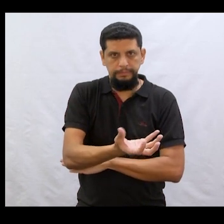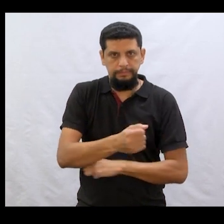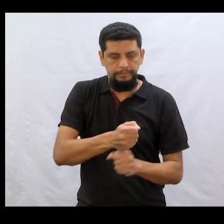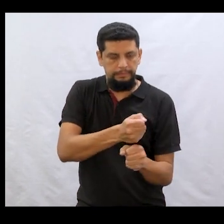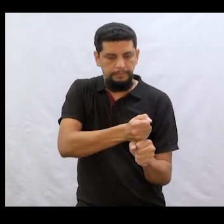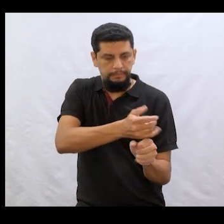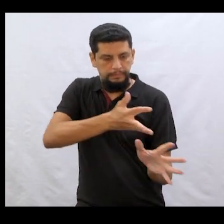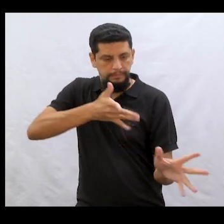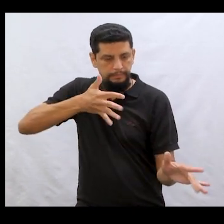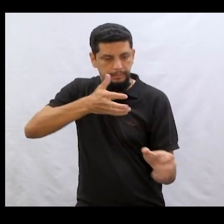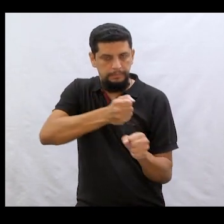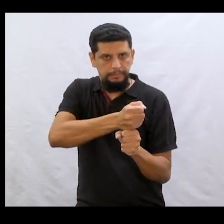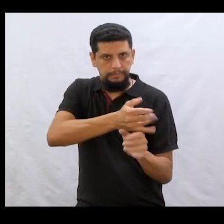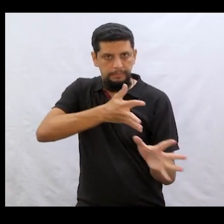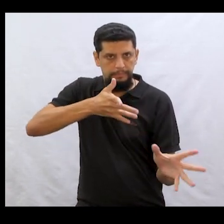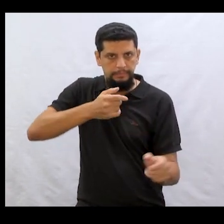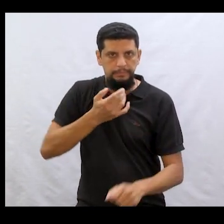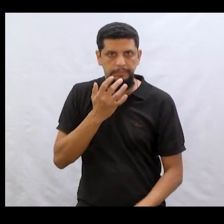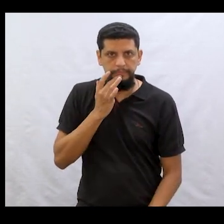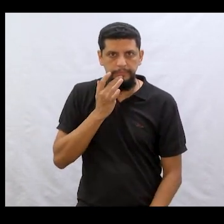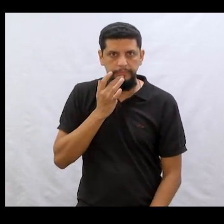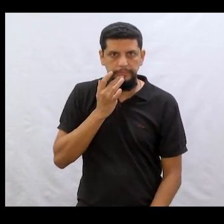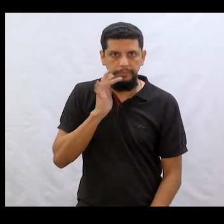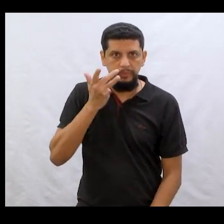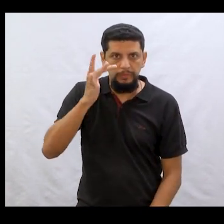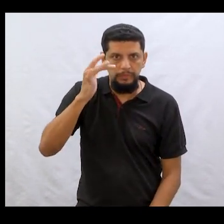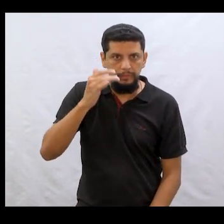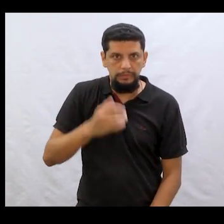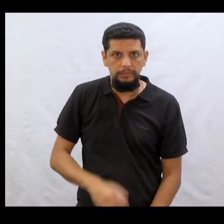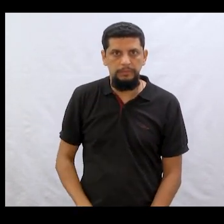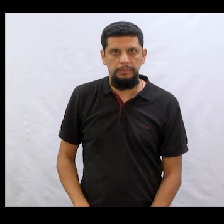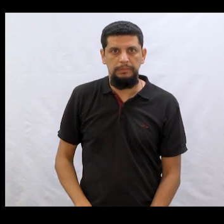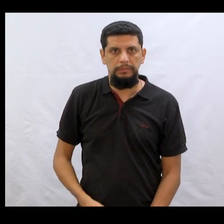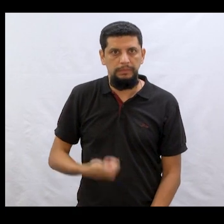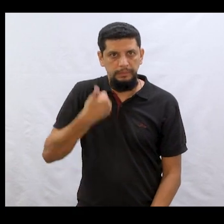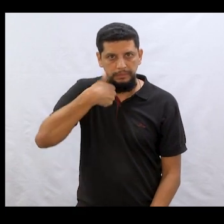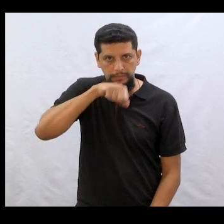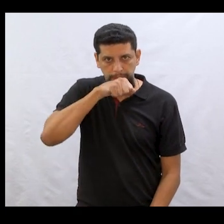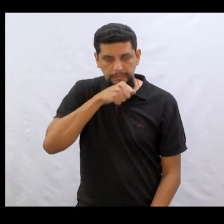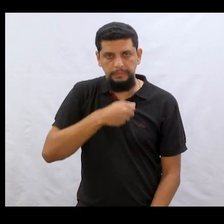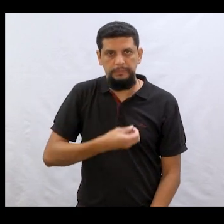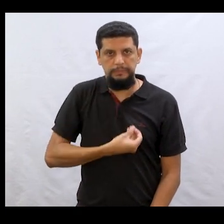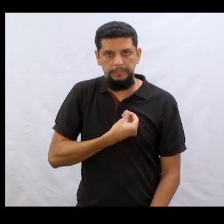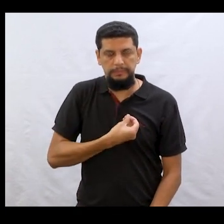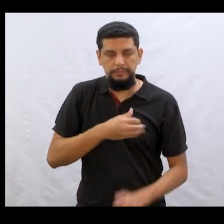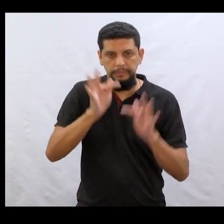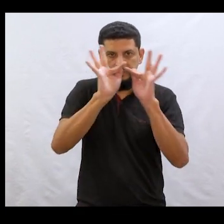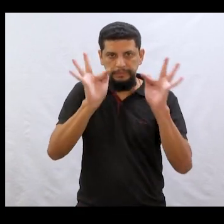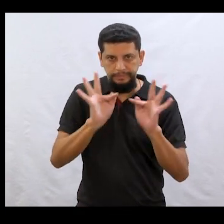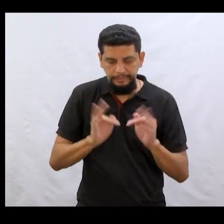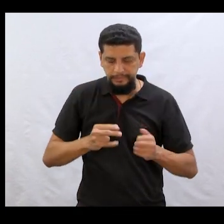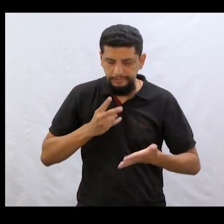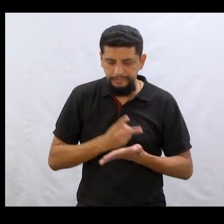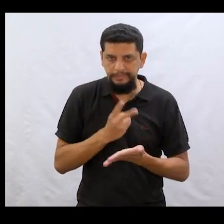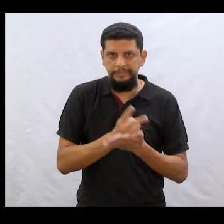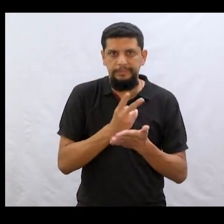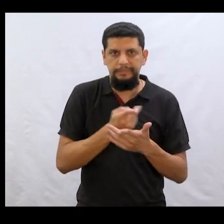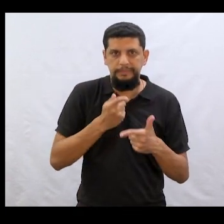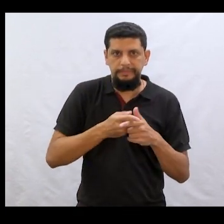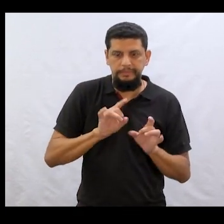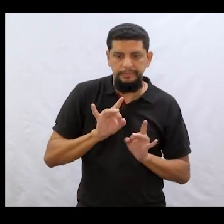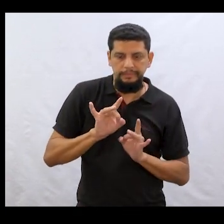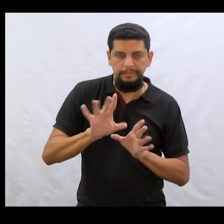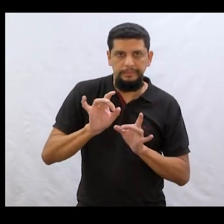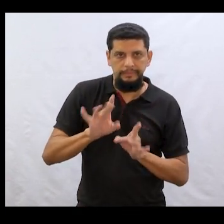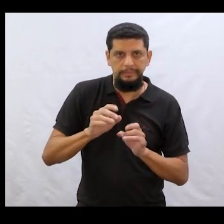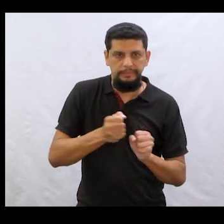mágica, dourada. E o Joãozinho e sua mãe viveram felizes para sempre. E viveram com comida, porque venderam